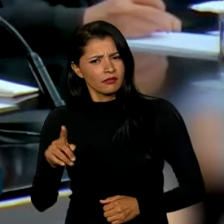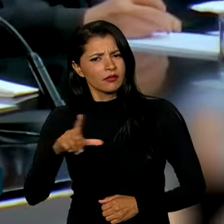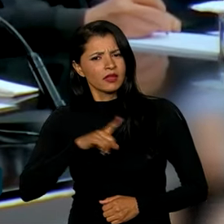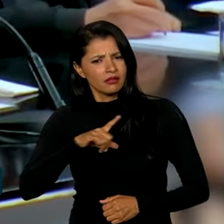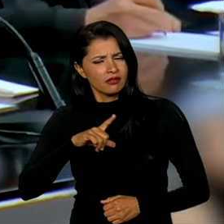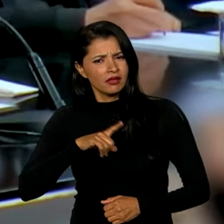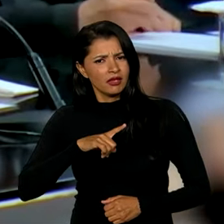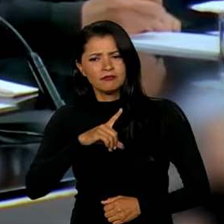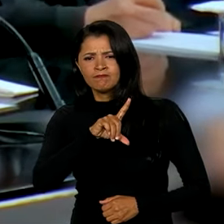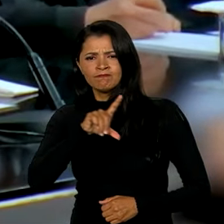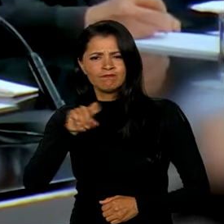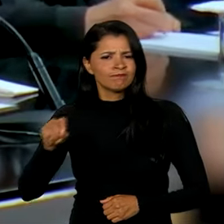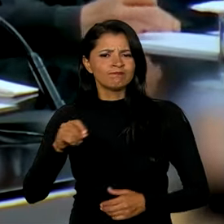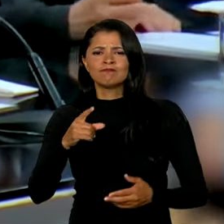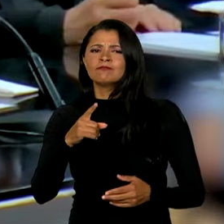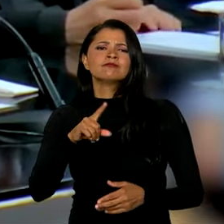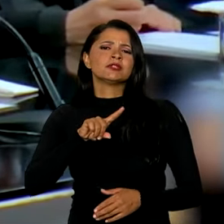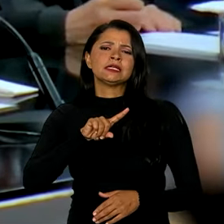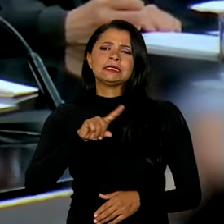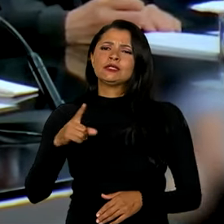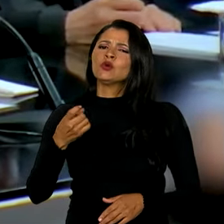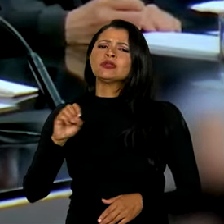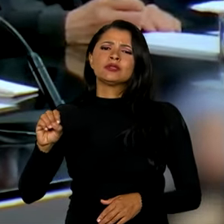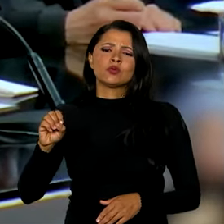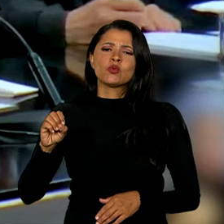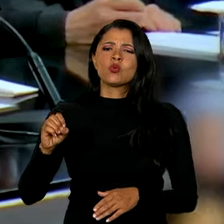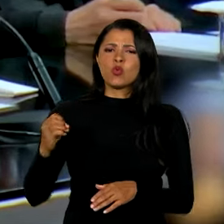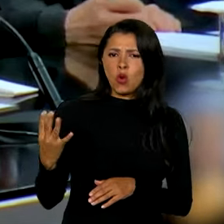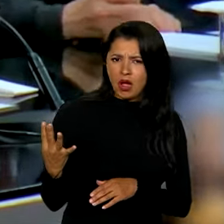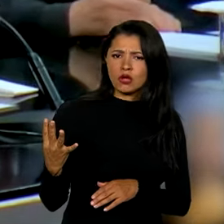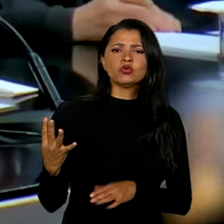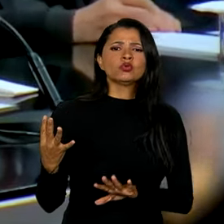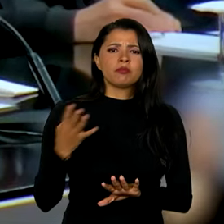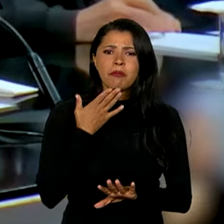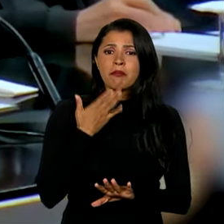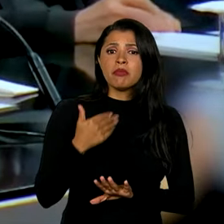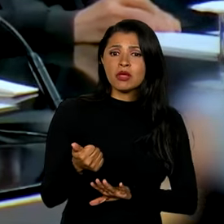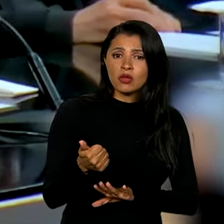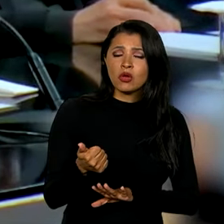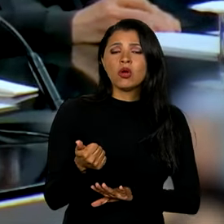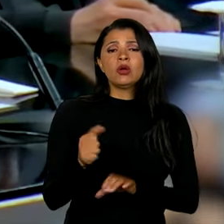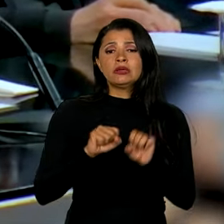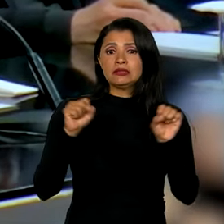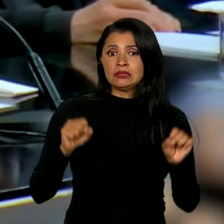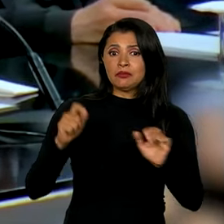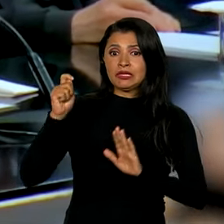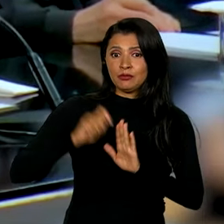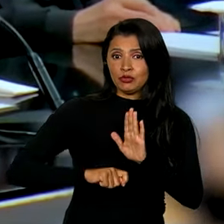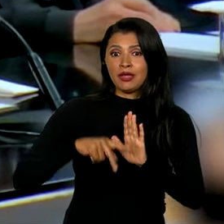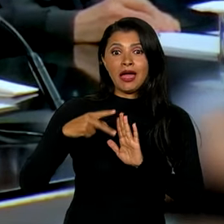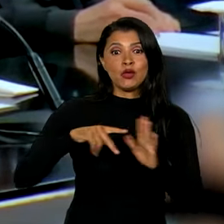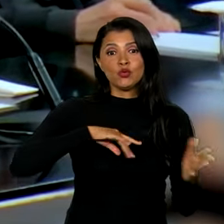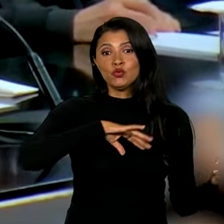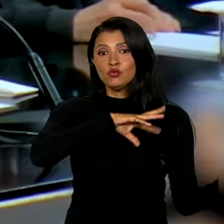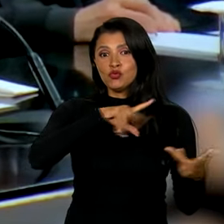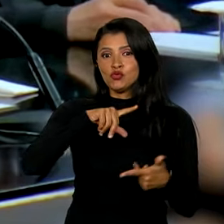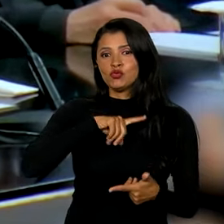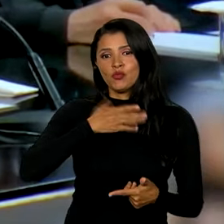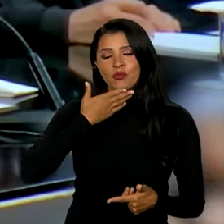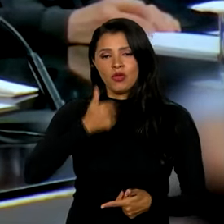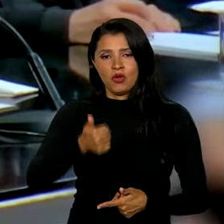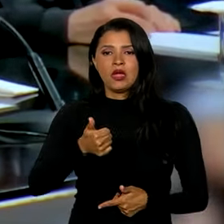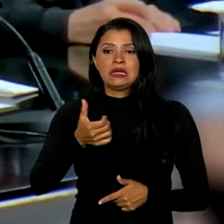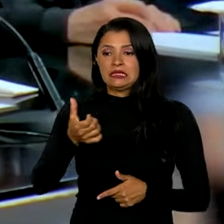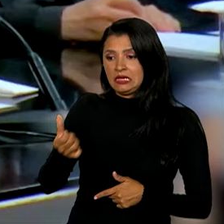centésimo, octagésimo quarto melhor sistema tributário do mundo. Ou seja, só tem